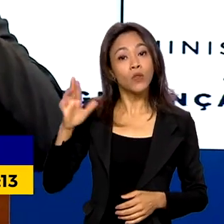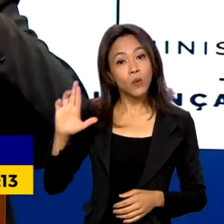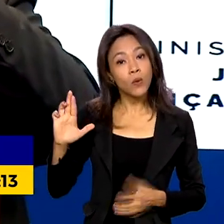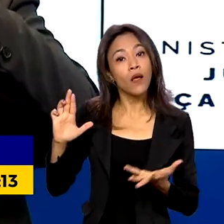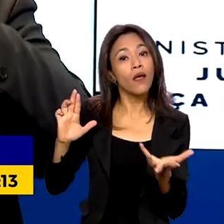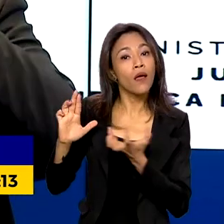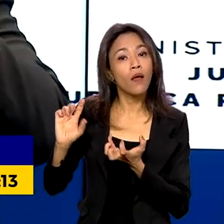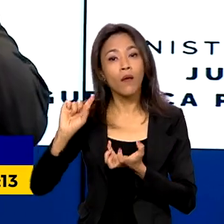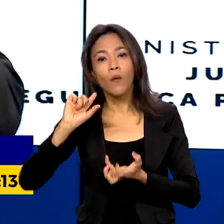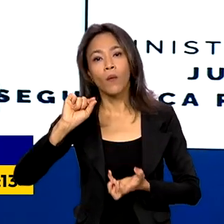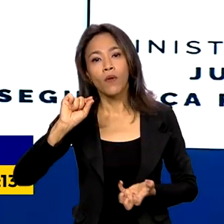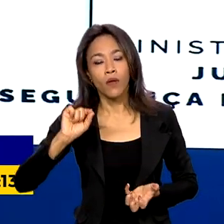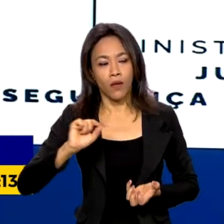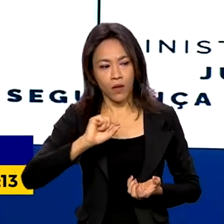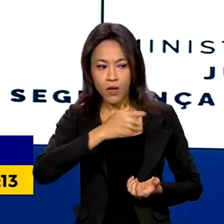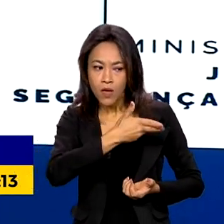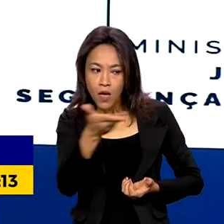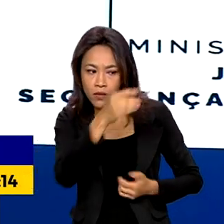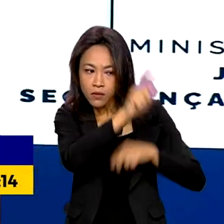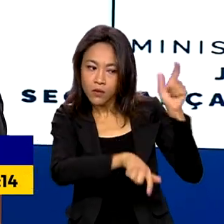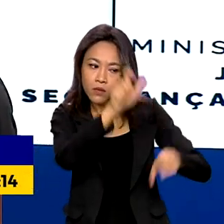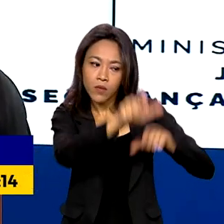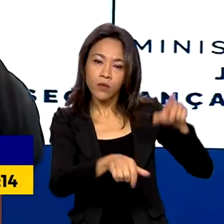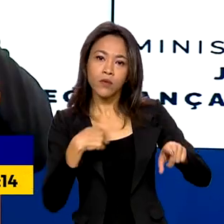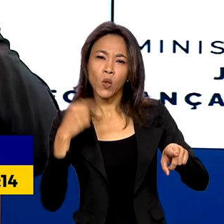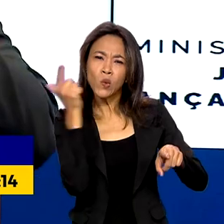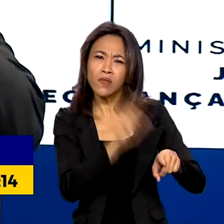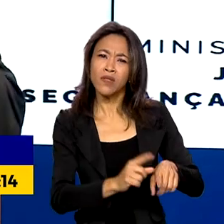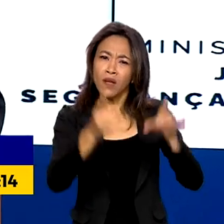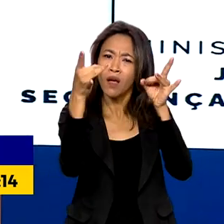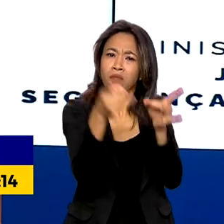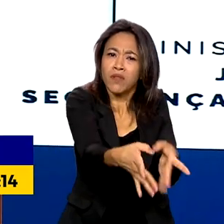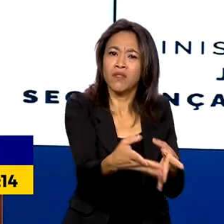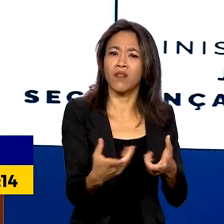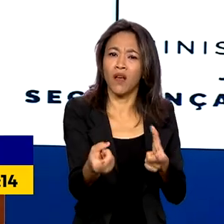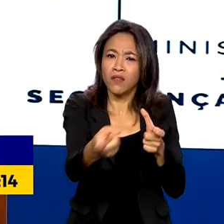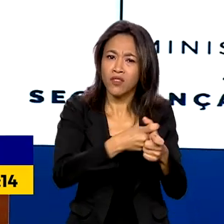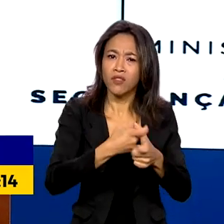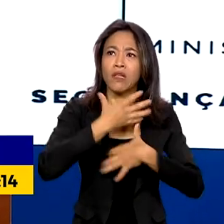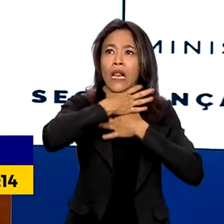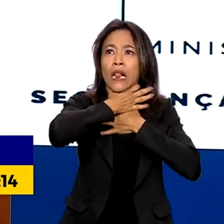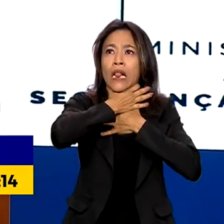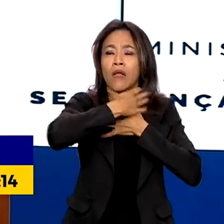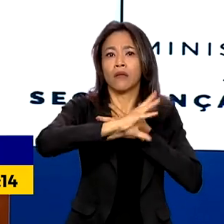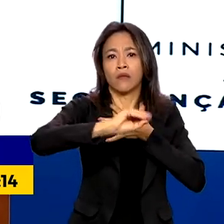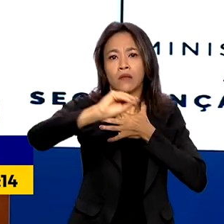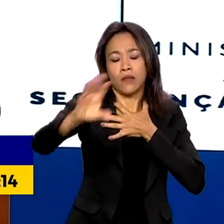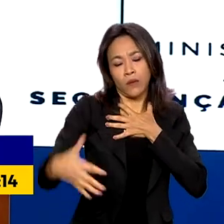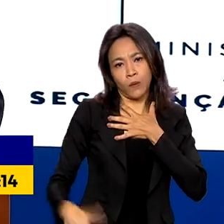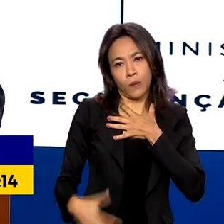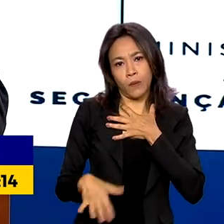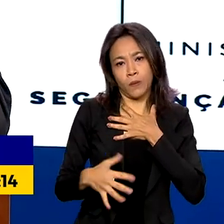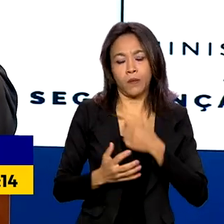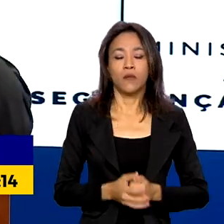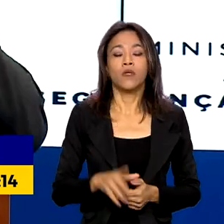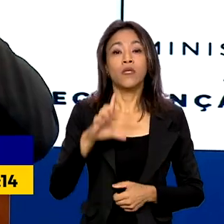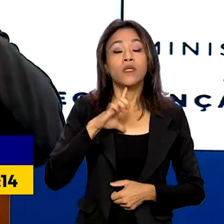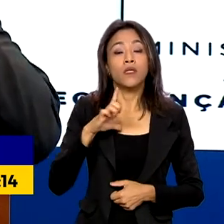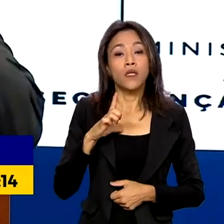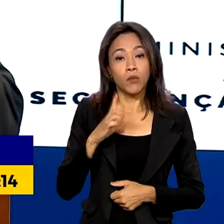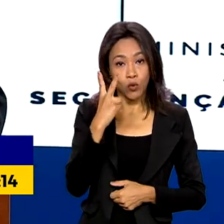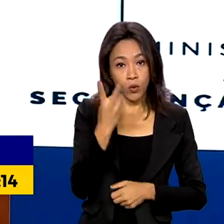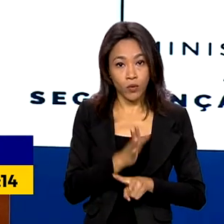pessoas consigam efetivamente sair dessa condição de superendividados. E nós temos agora dois